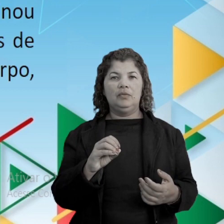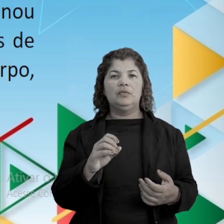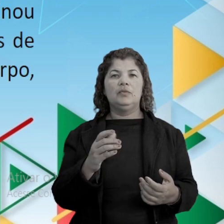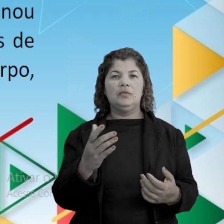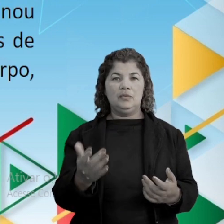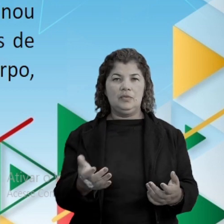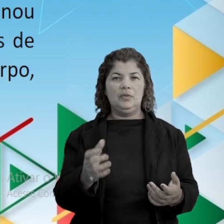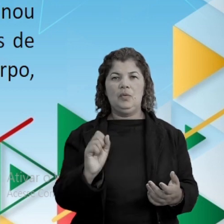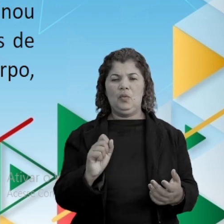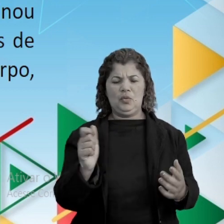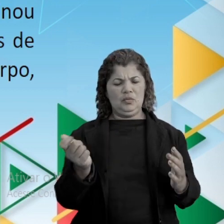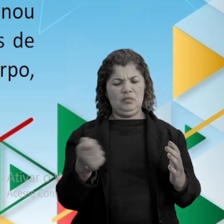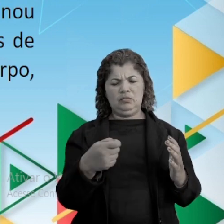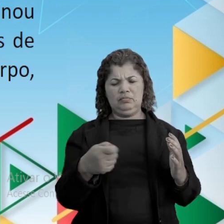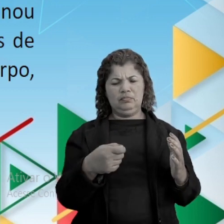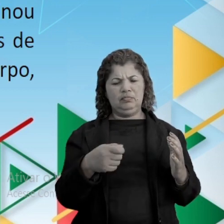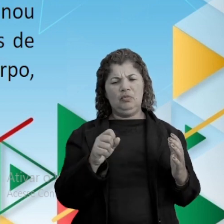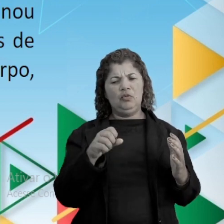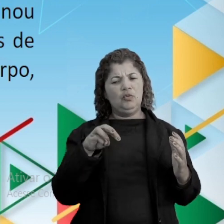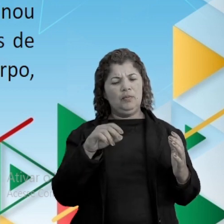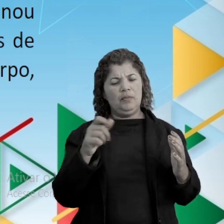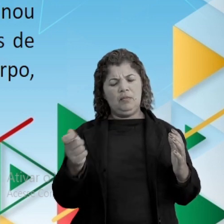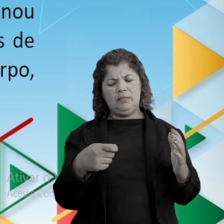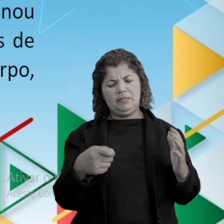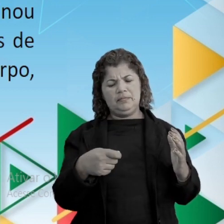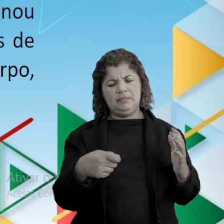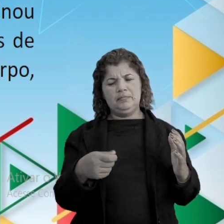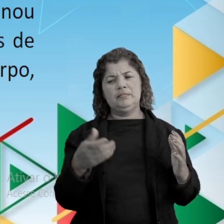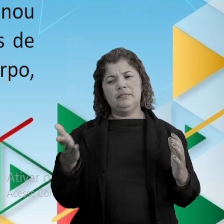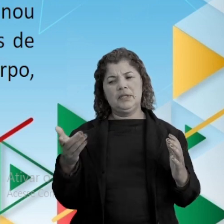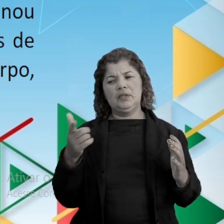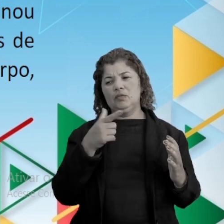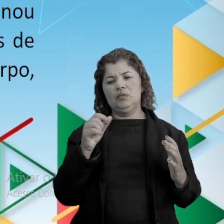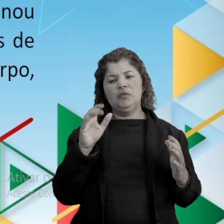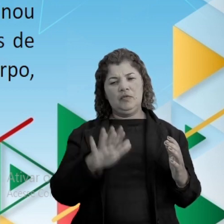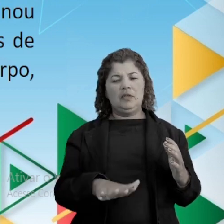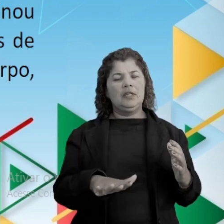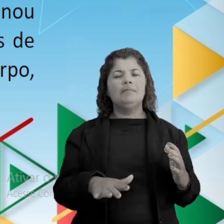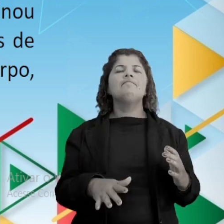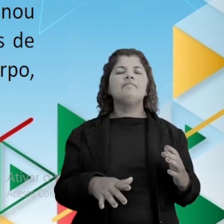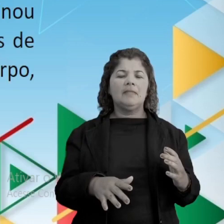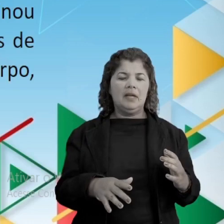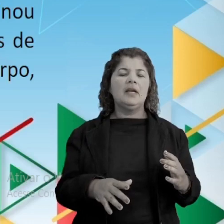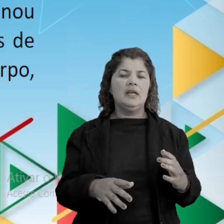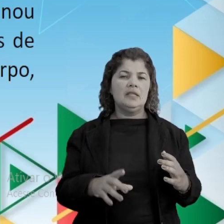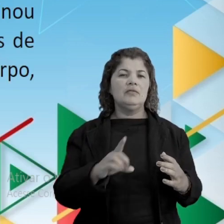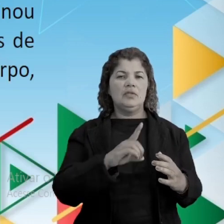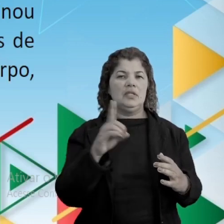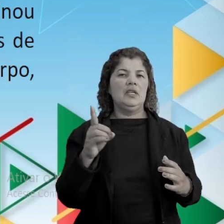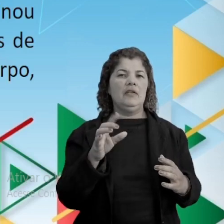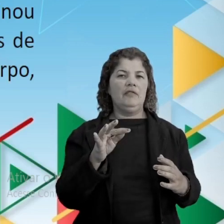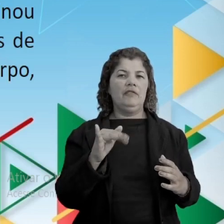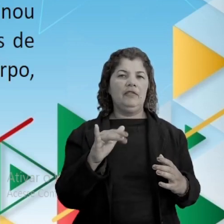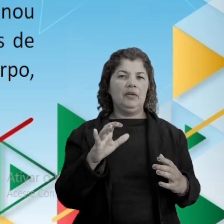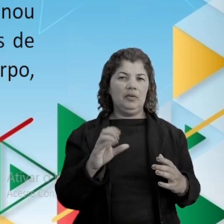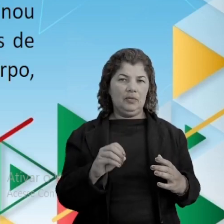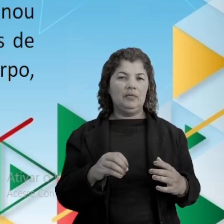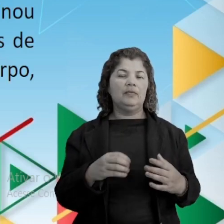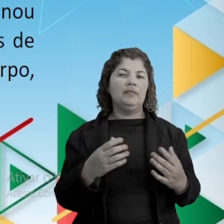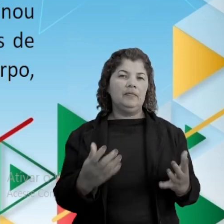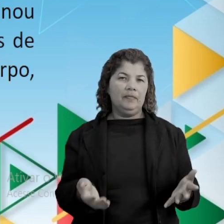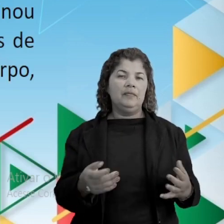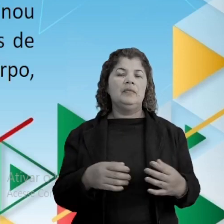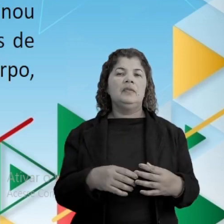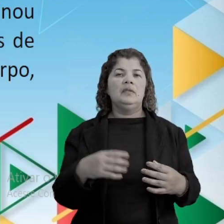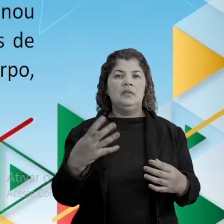assinaturas. Pedindo para o cara ficar. Então, o cara tinha que ficar realmente. O dia do Fico. Em 4